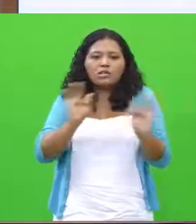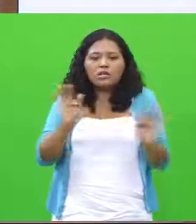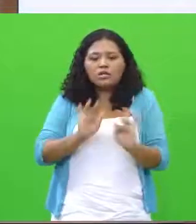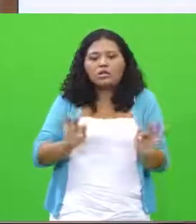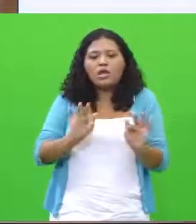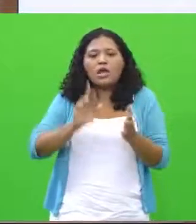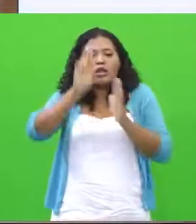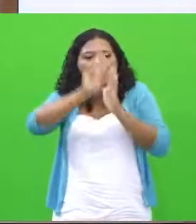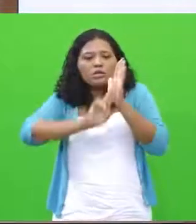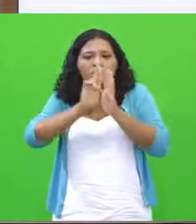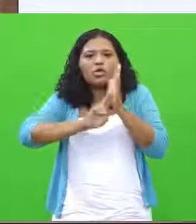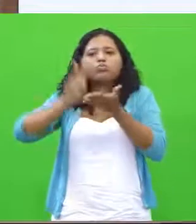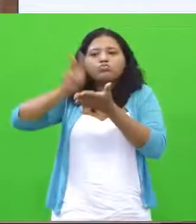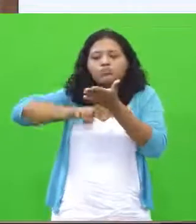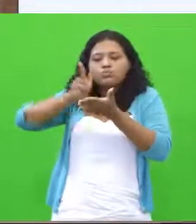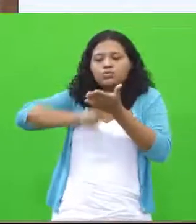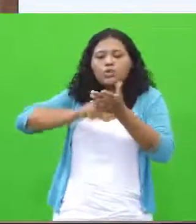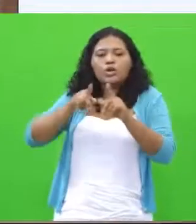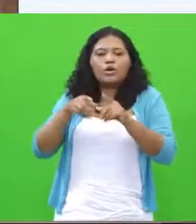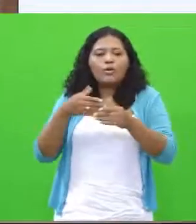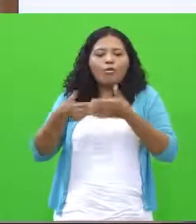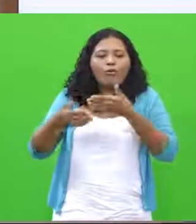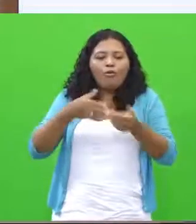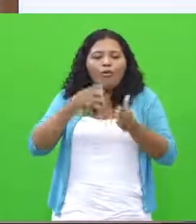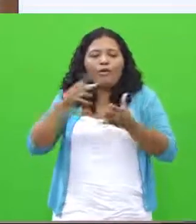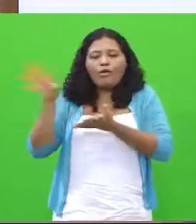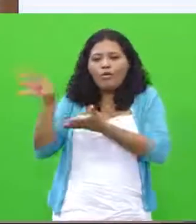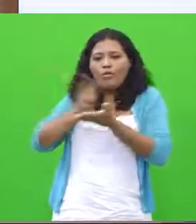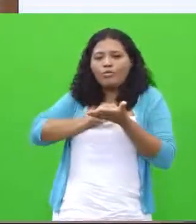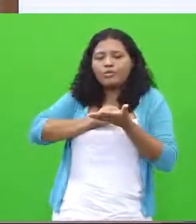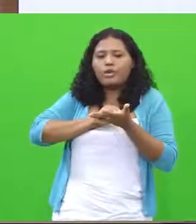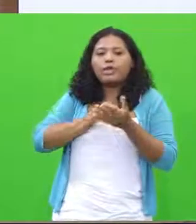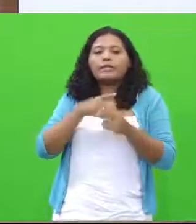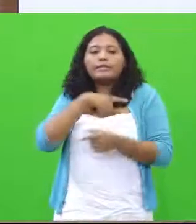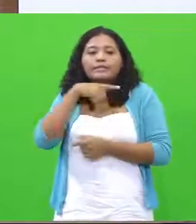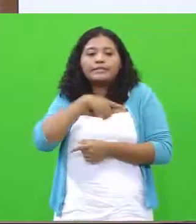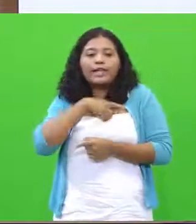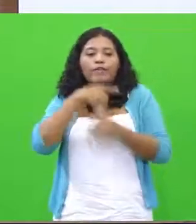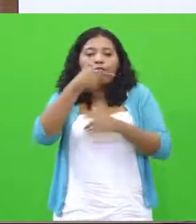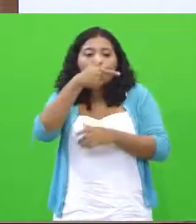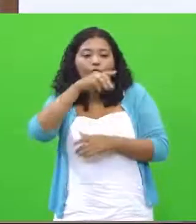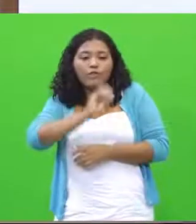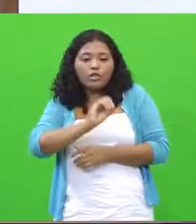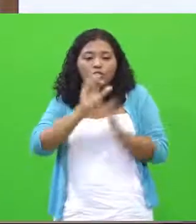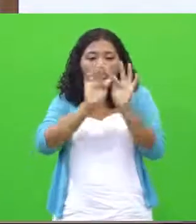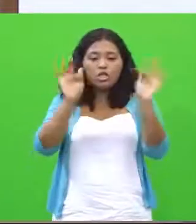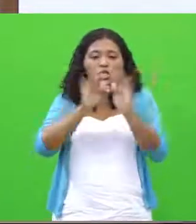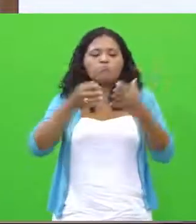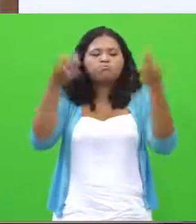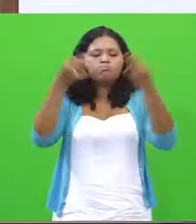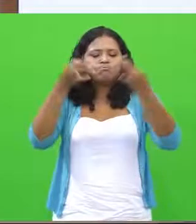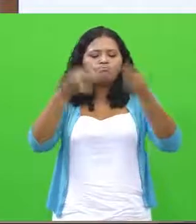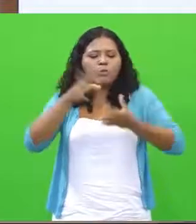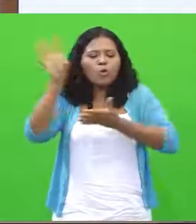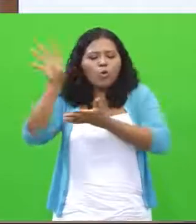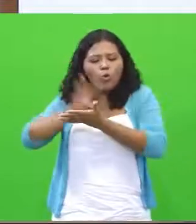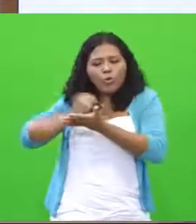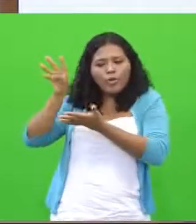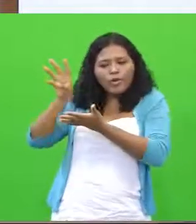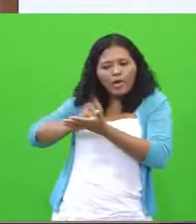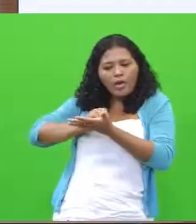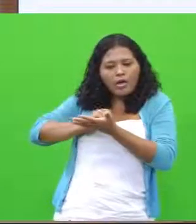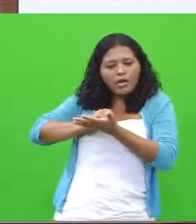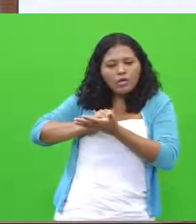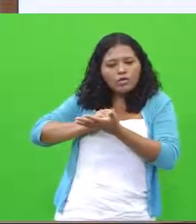textos motivadores. Sem quaisquer cópias. Eu tenho vinte linhas bem escritas, todas copiadas com trechos